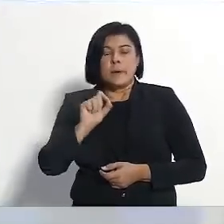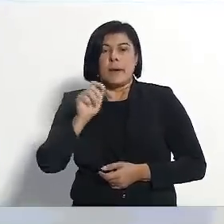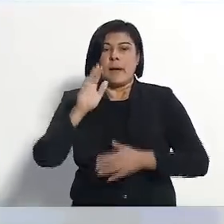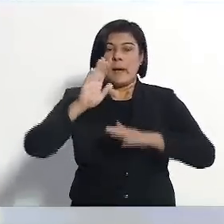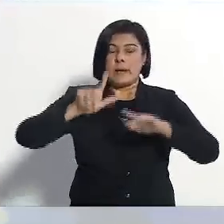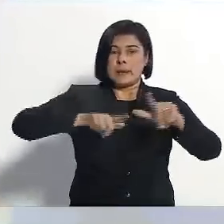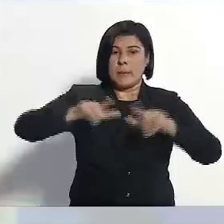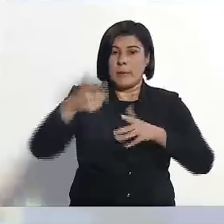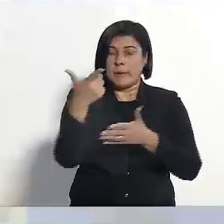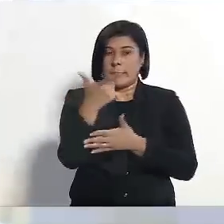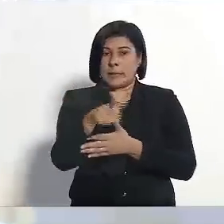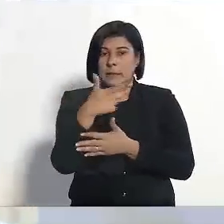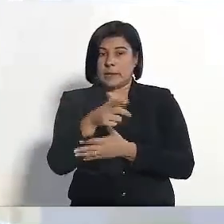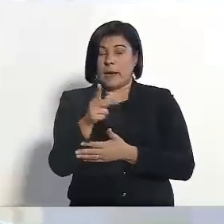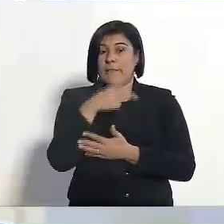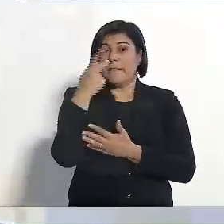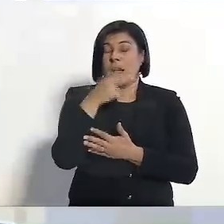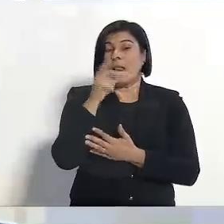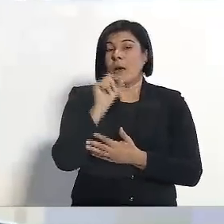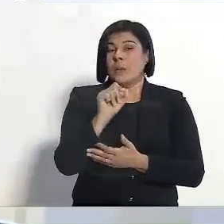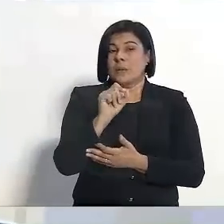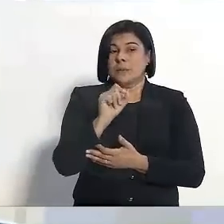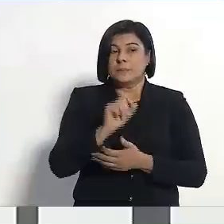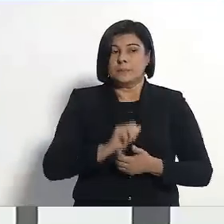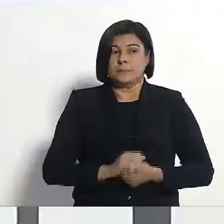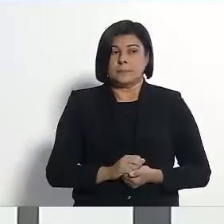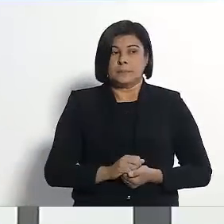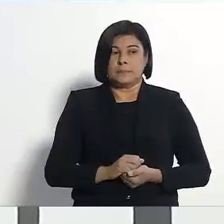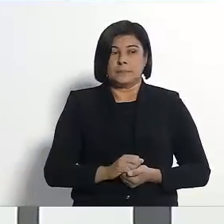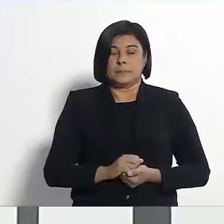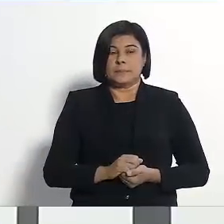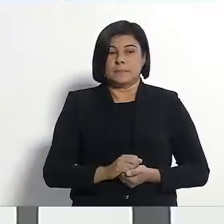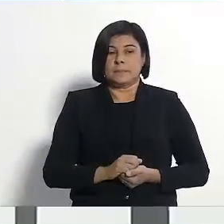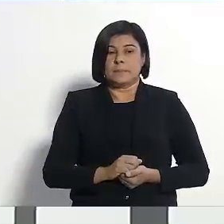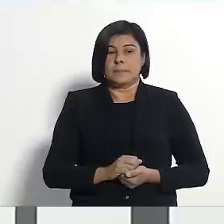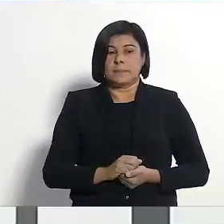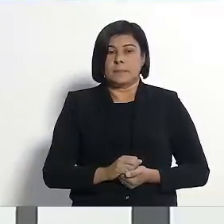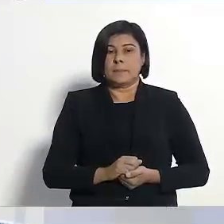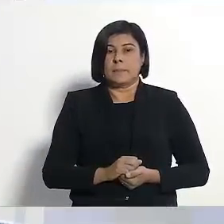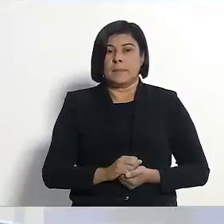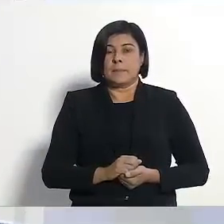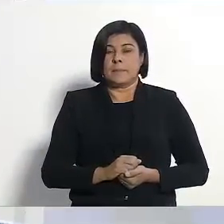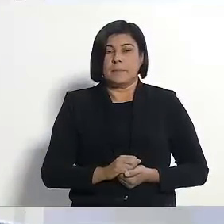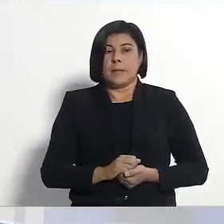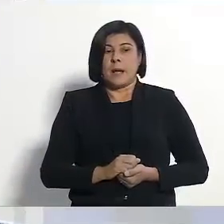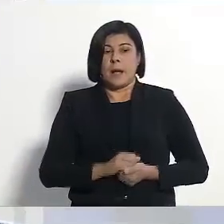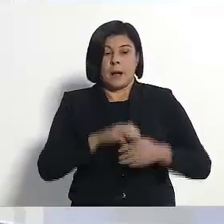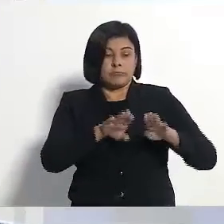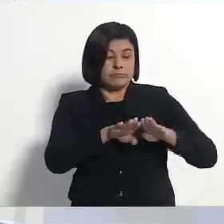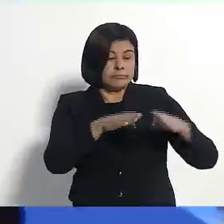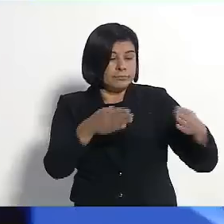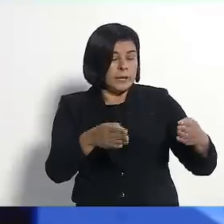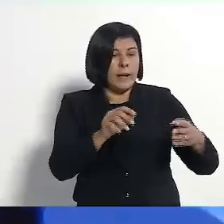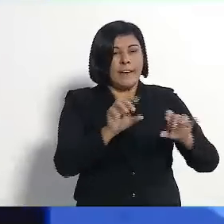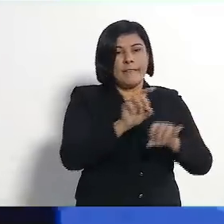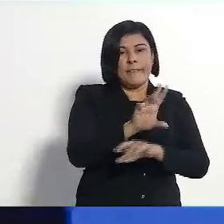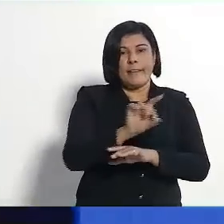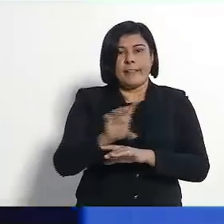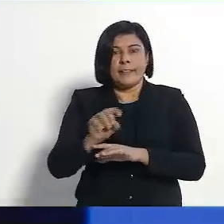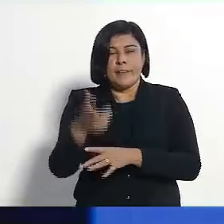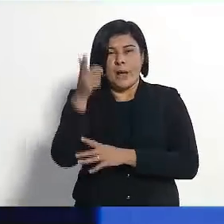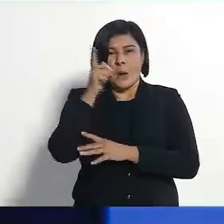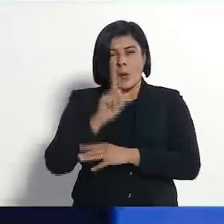possam viver de empreendorismo. Quer dizer, botar uma banquinha que vai conseguir